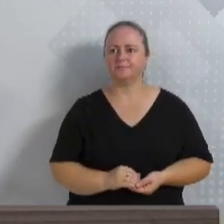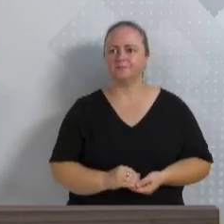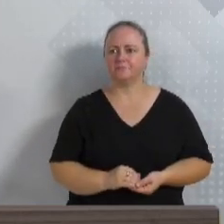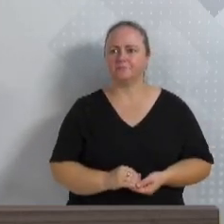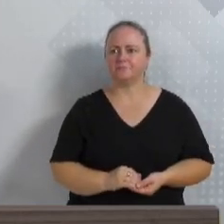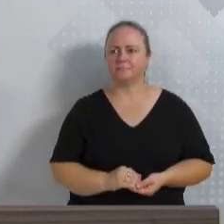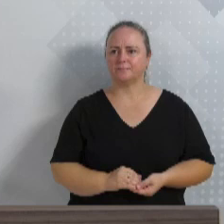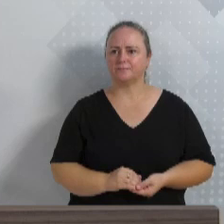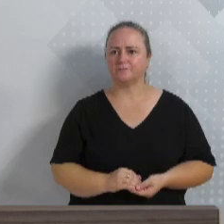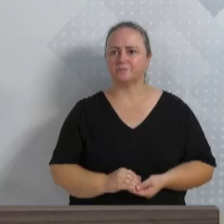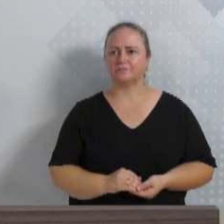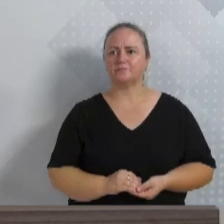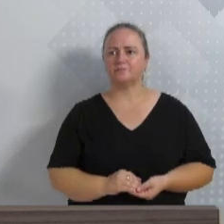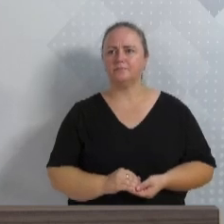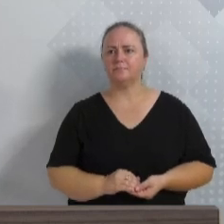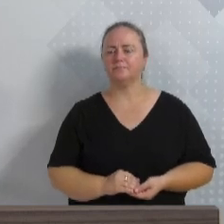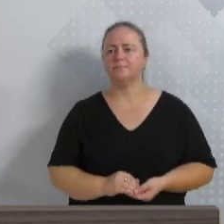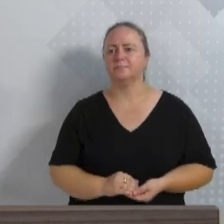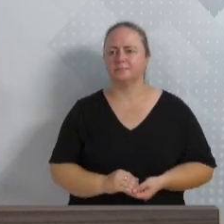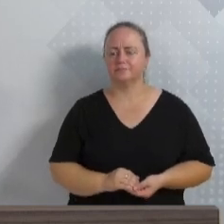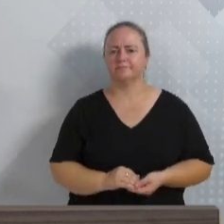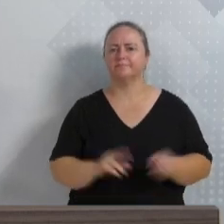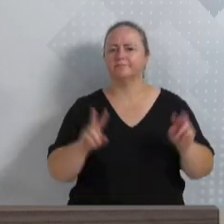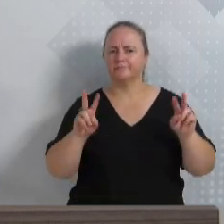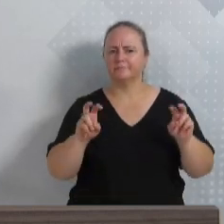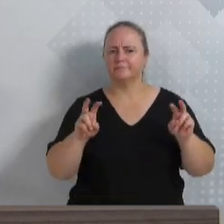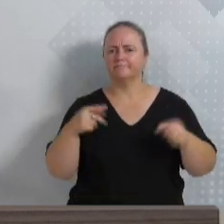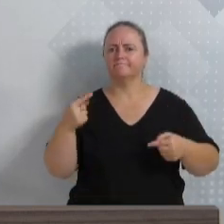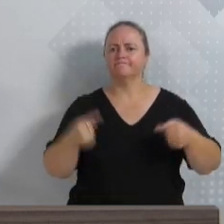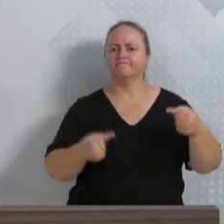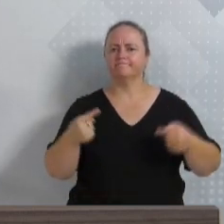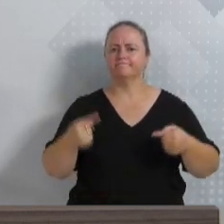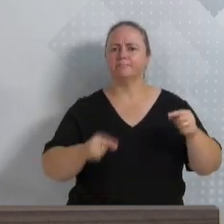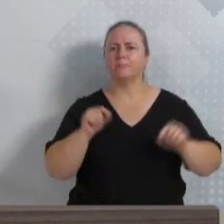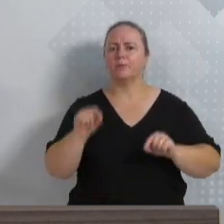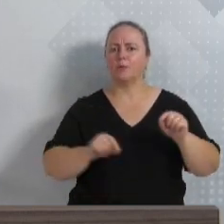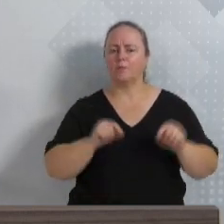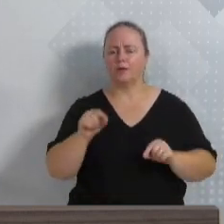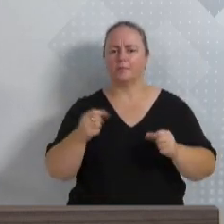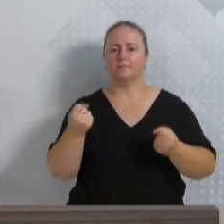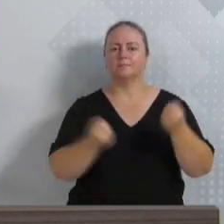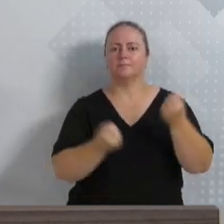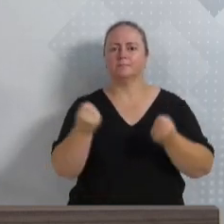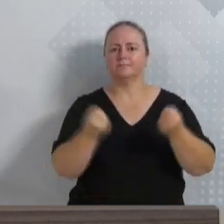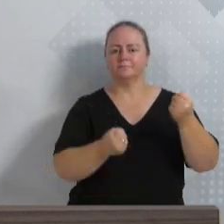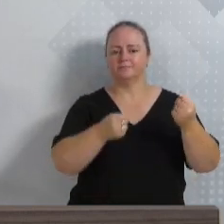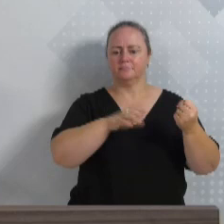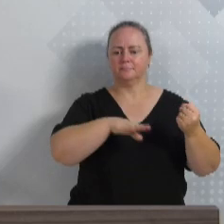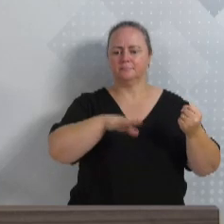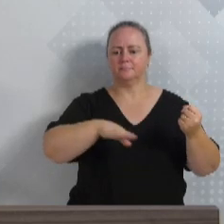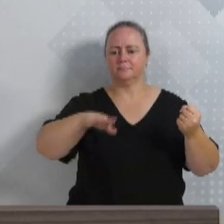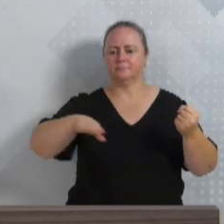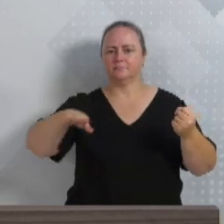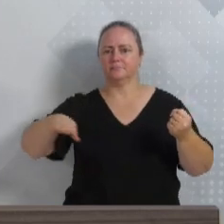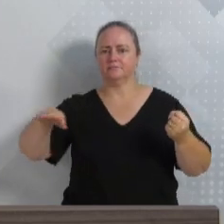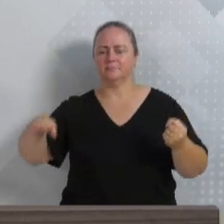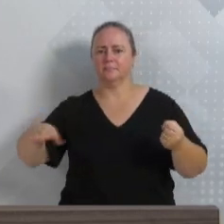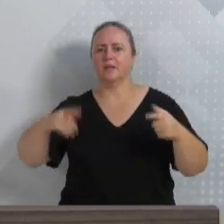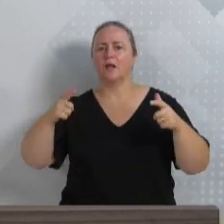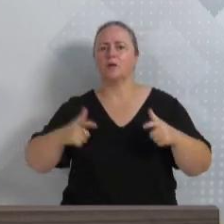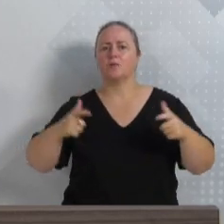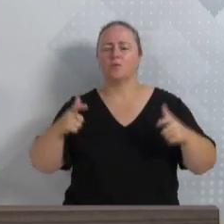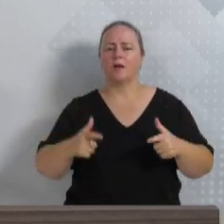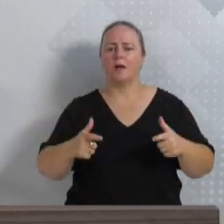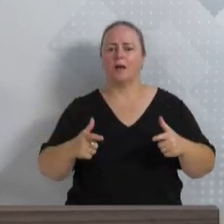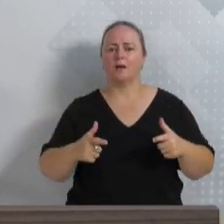um assunto que eu quero debater aqui, é a marcação sobre o estacionamento de carga e descarga na